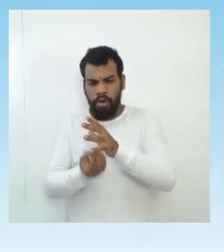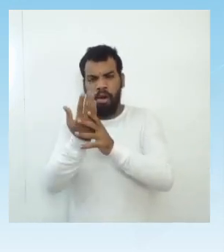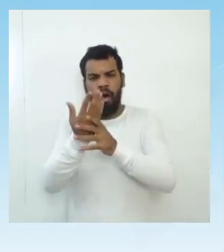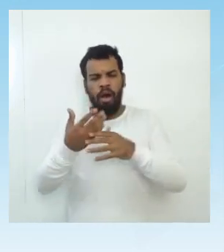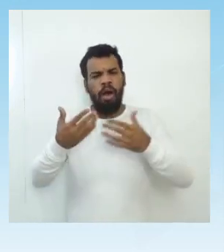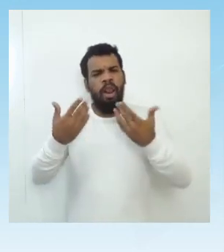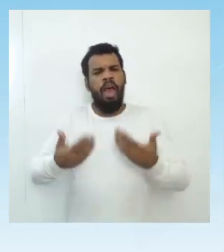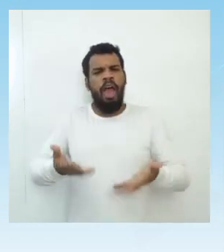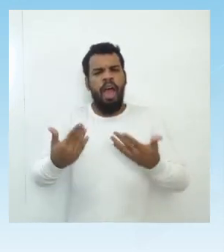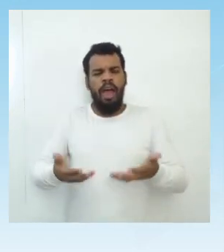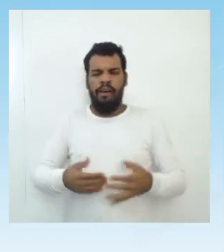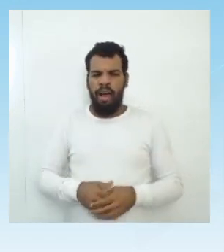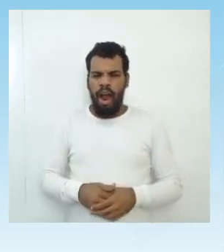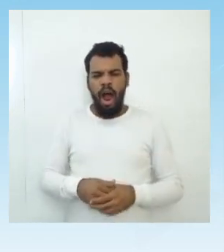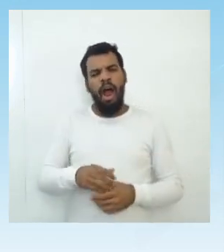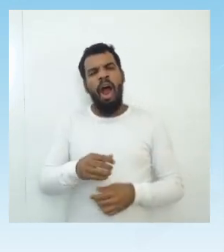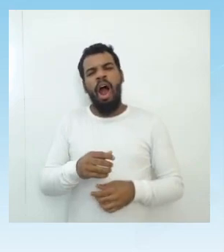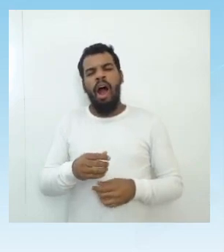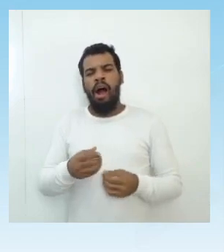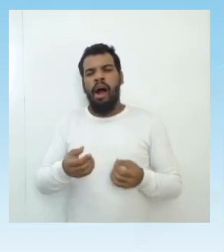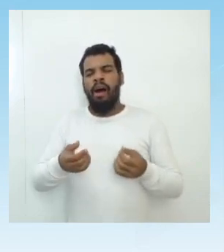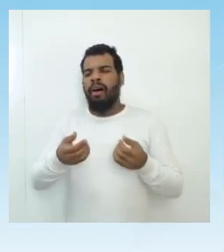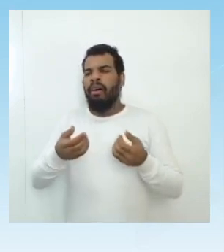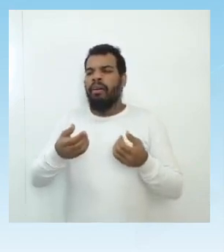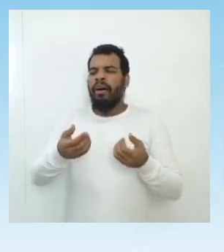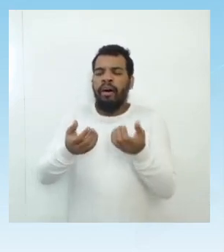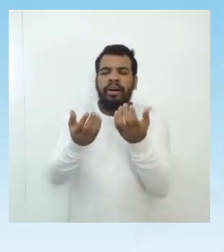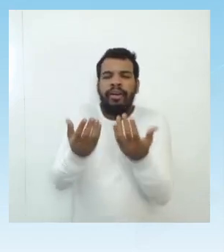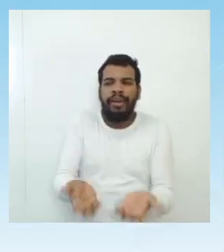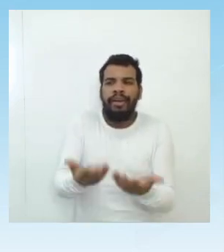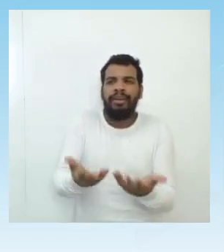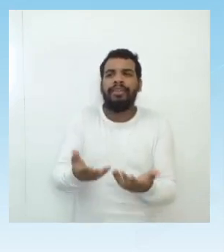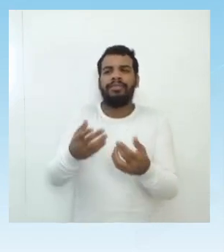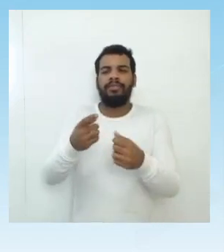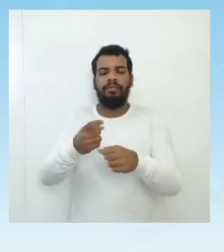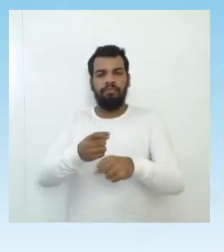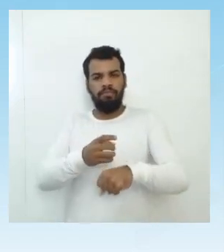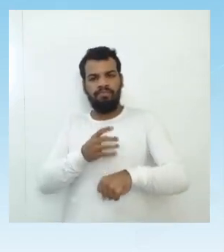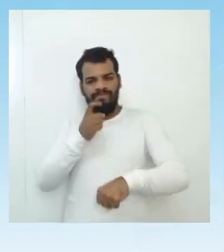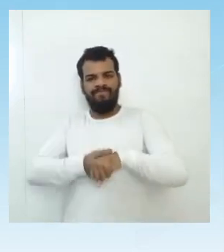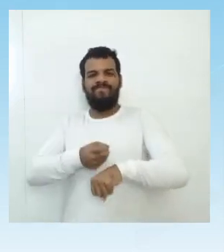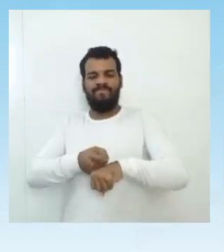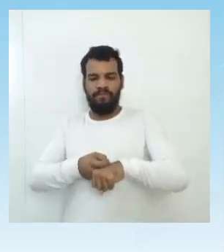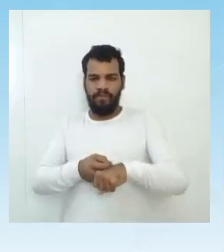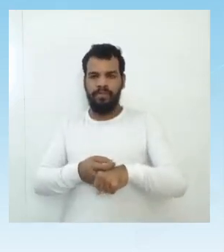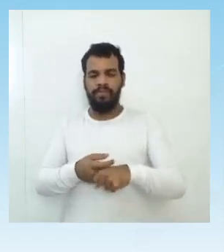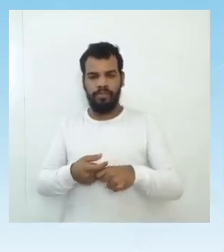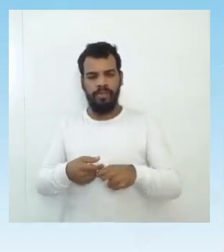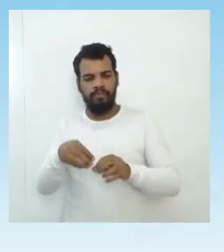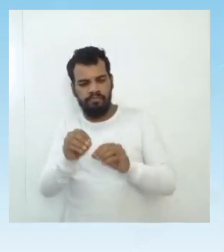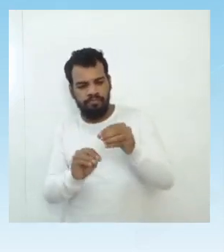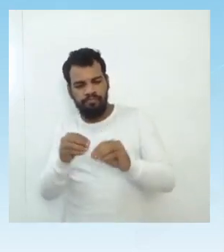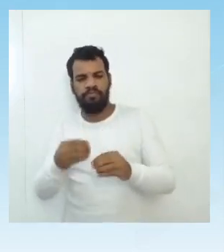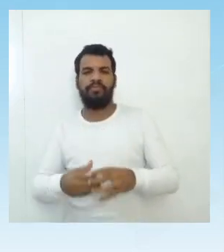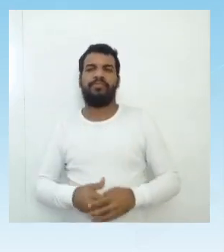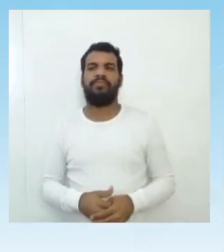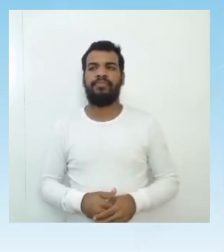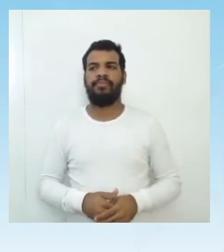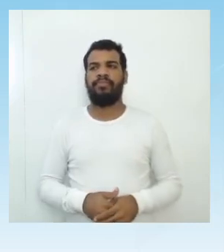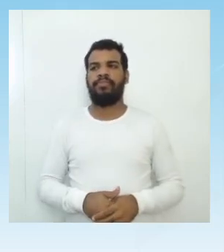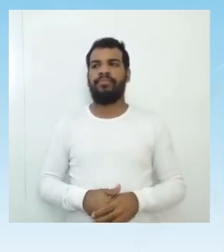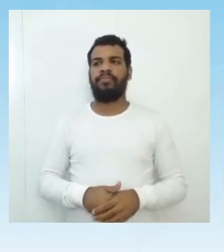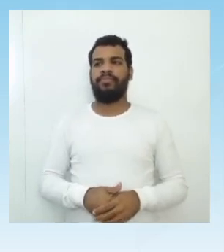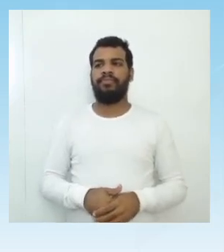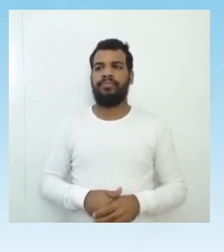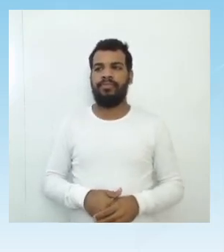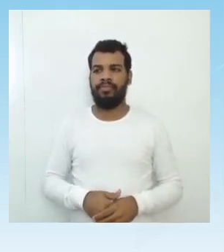leves, mais resistentes e mais maleáveis e assim por diante. E com o aumento ali